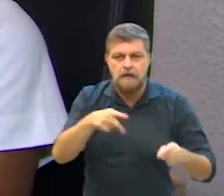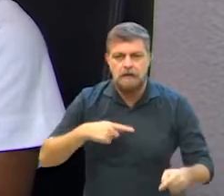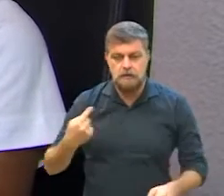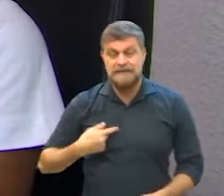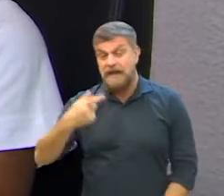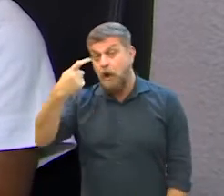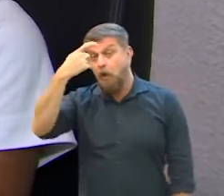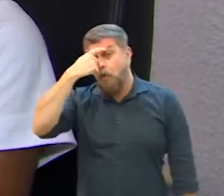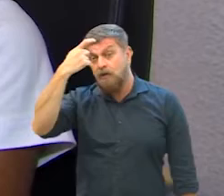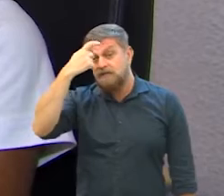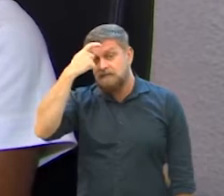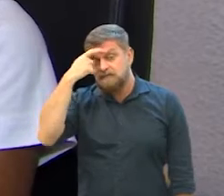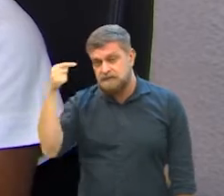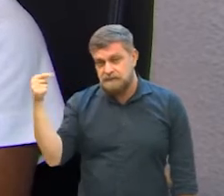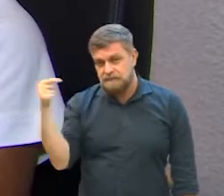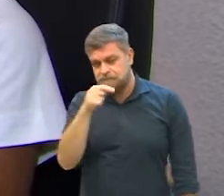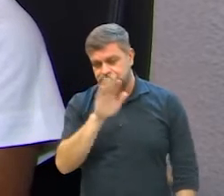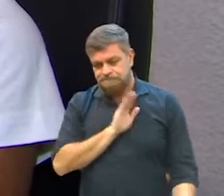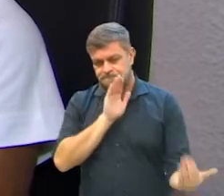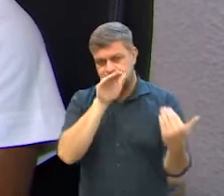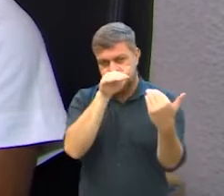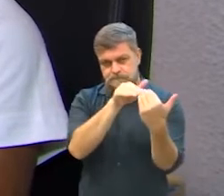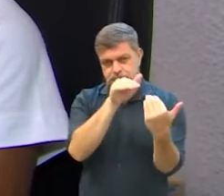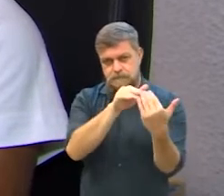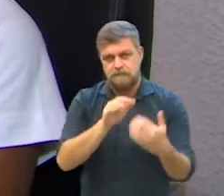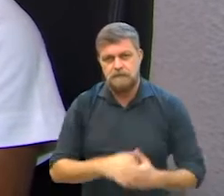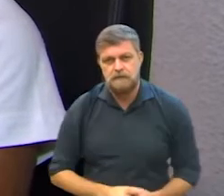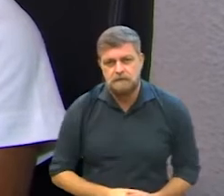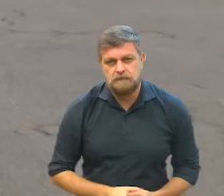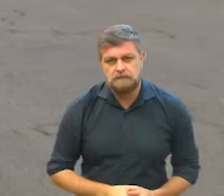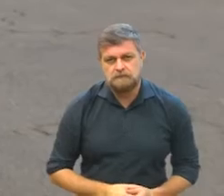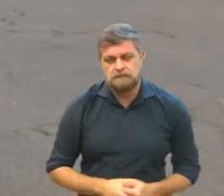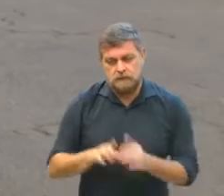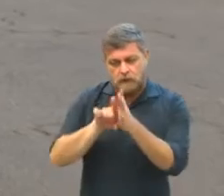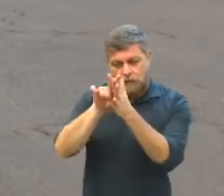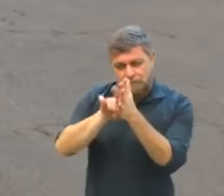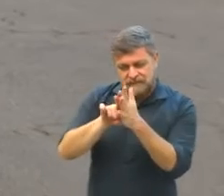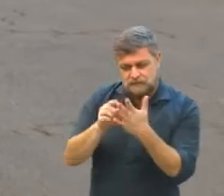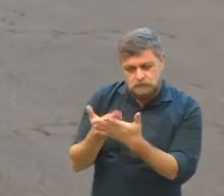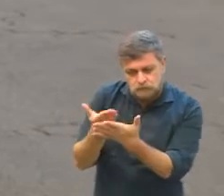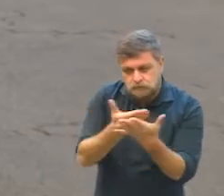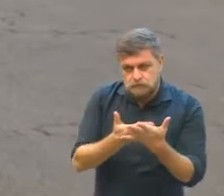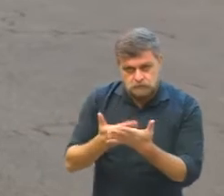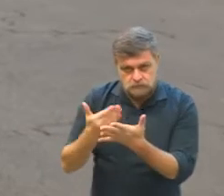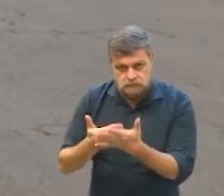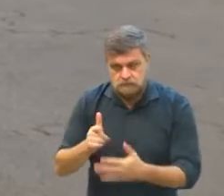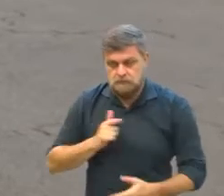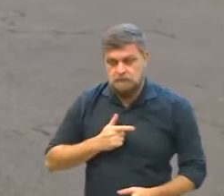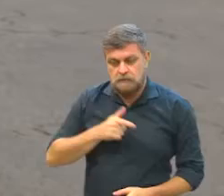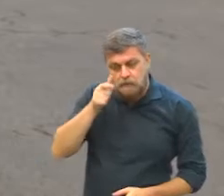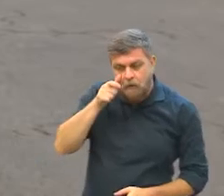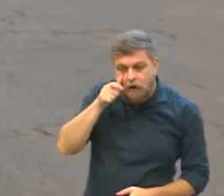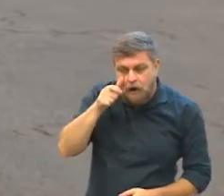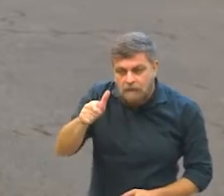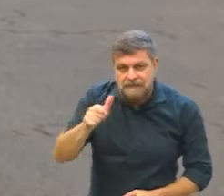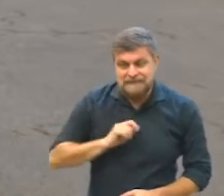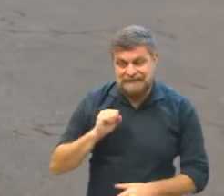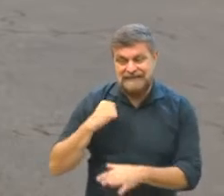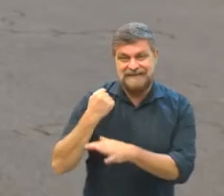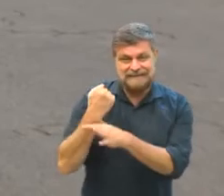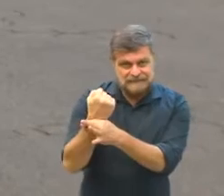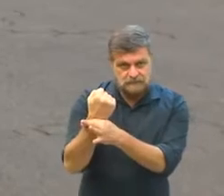criar campanha de conscientização nesse sentido. Um levantamento feito pela rede de